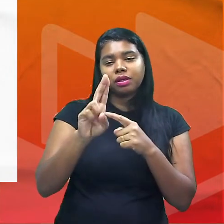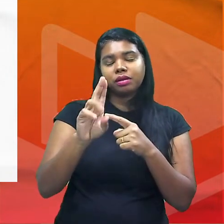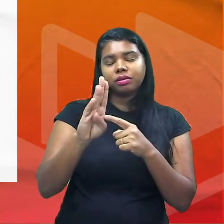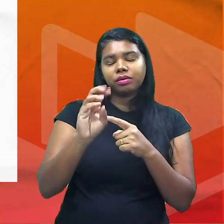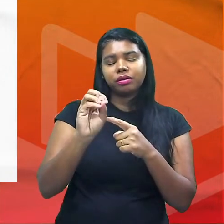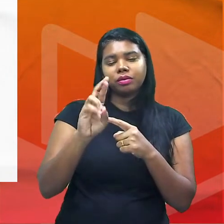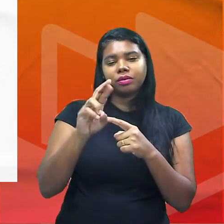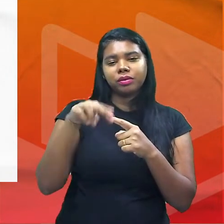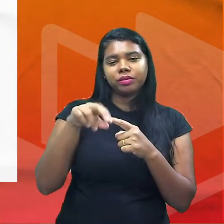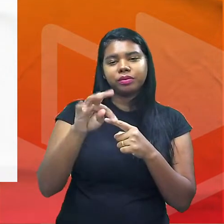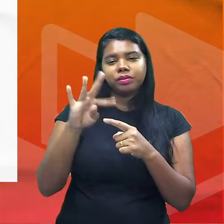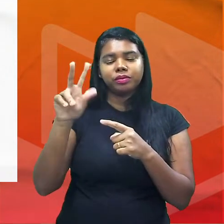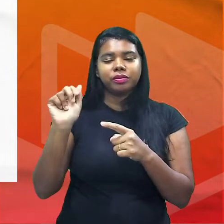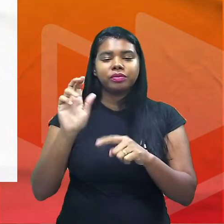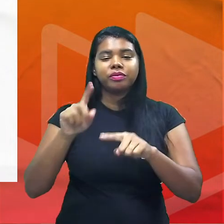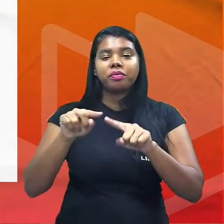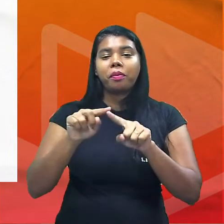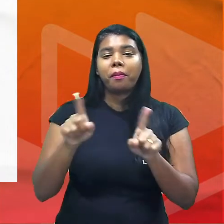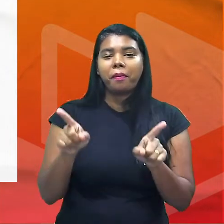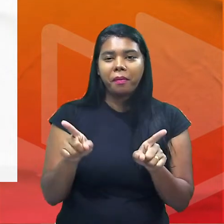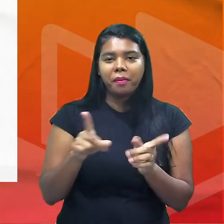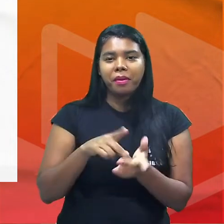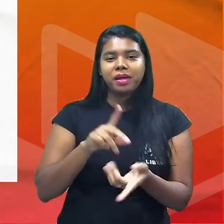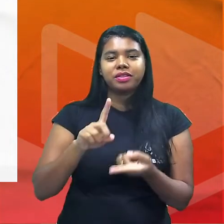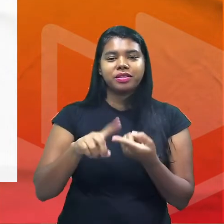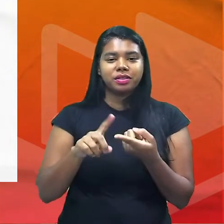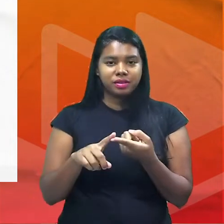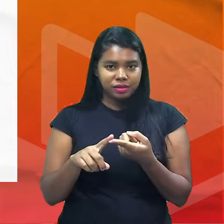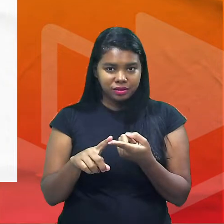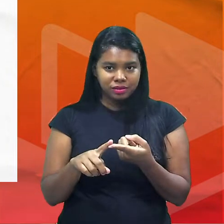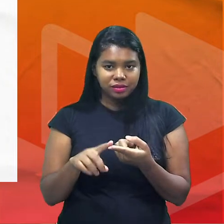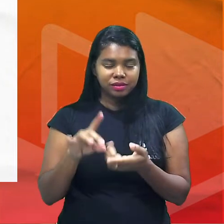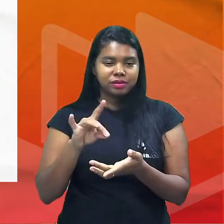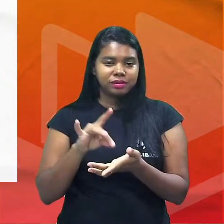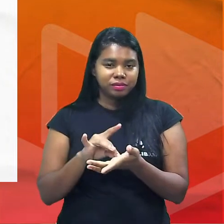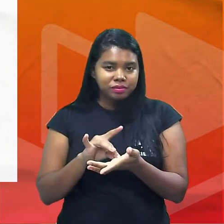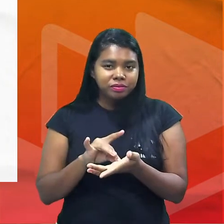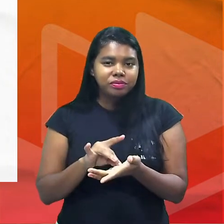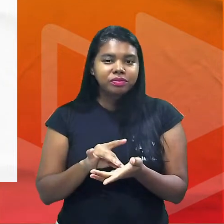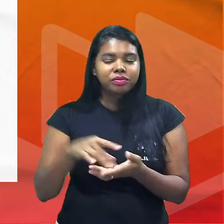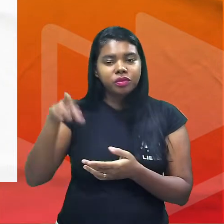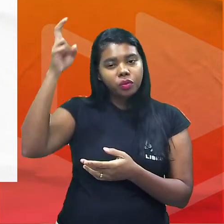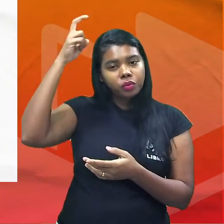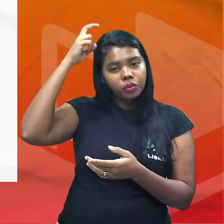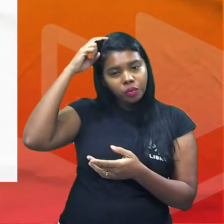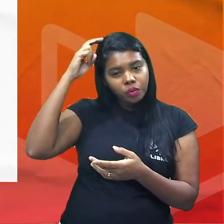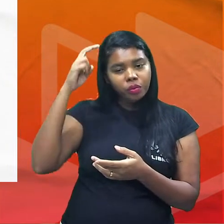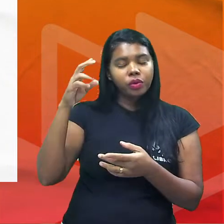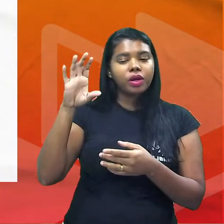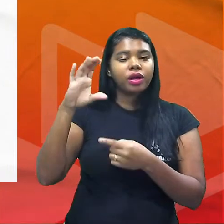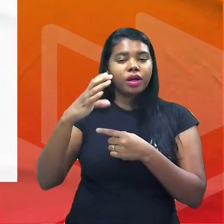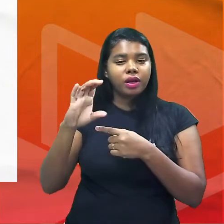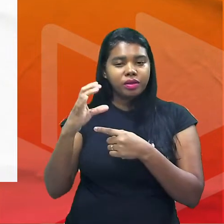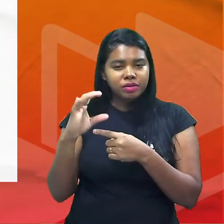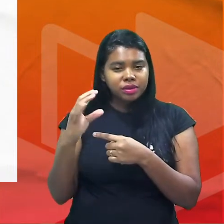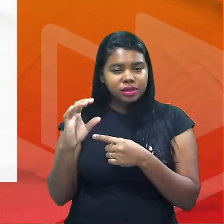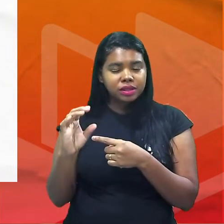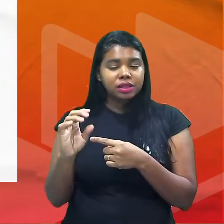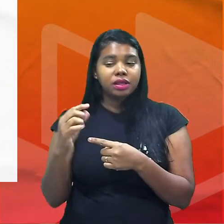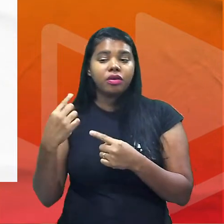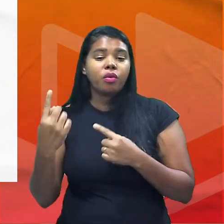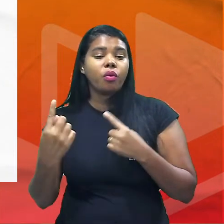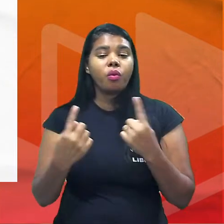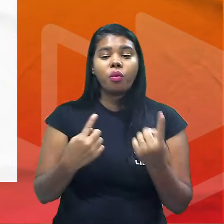aí existe o mas existe também seja científica seja cultural seja uma coisa seja outra